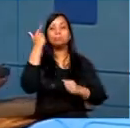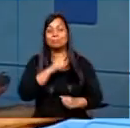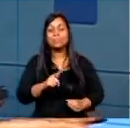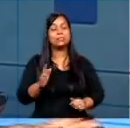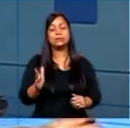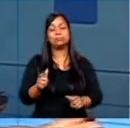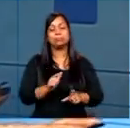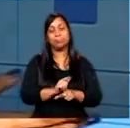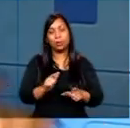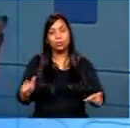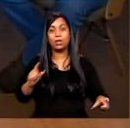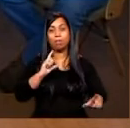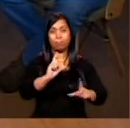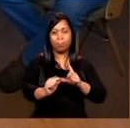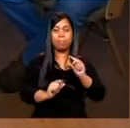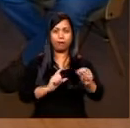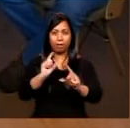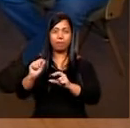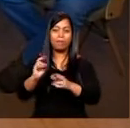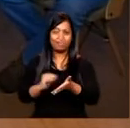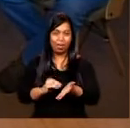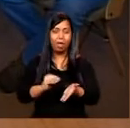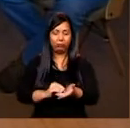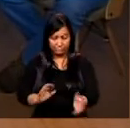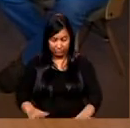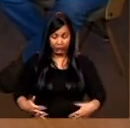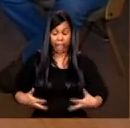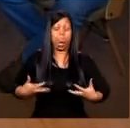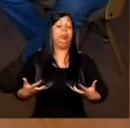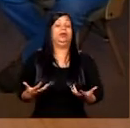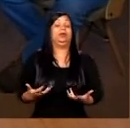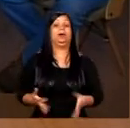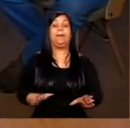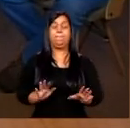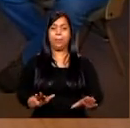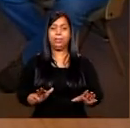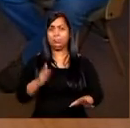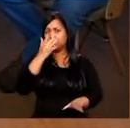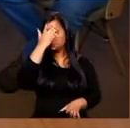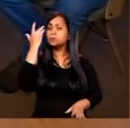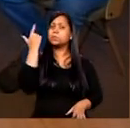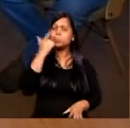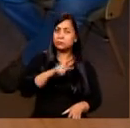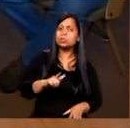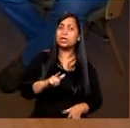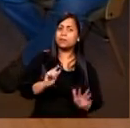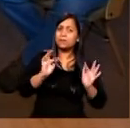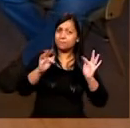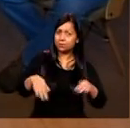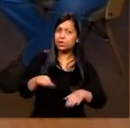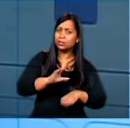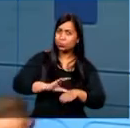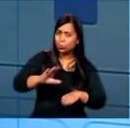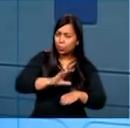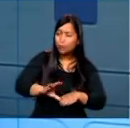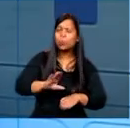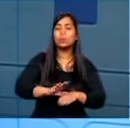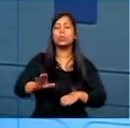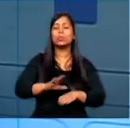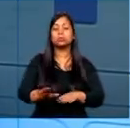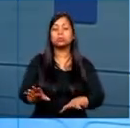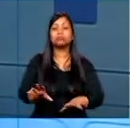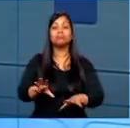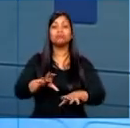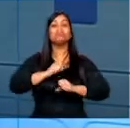Acho que grande parte da evasão se dá por conta da desmotivação, né? Mas aqueles que a gente consegue, que finalizam com a gente, colhem